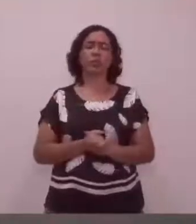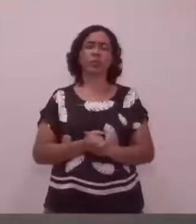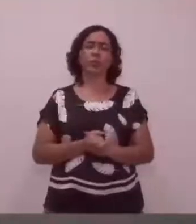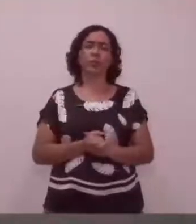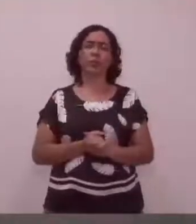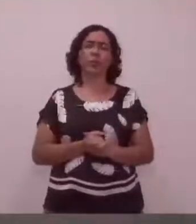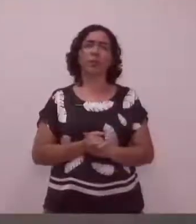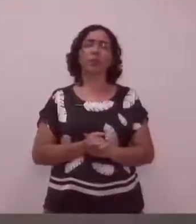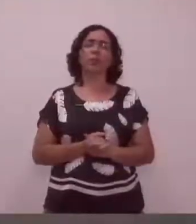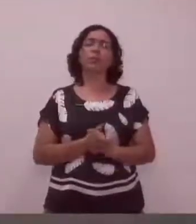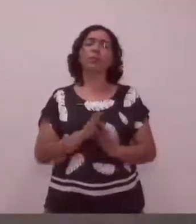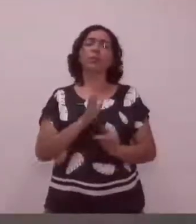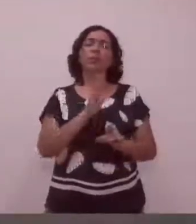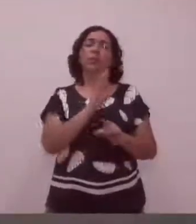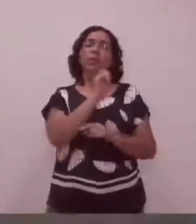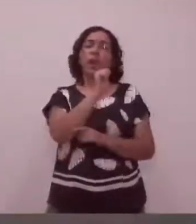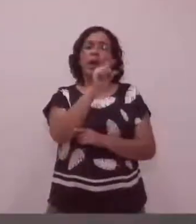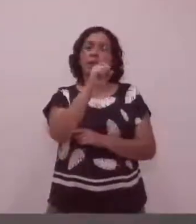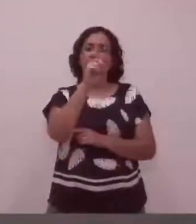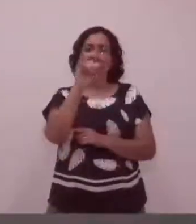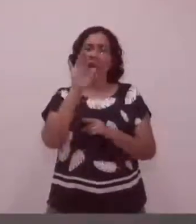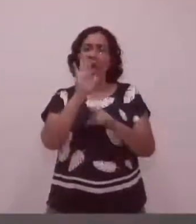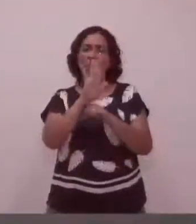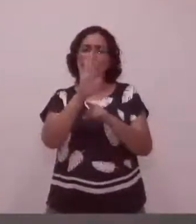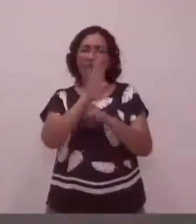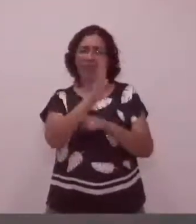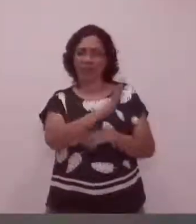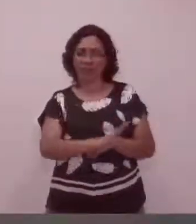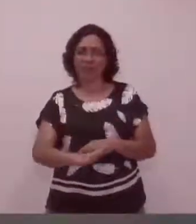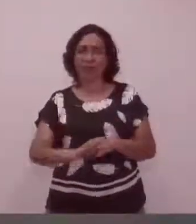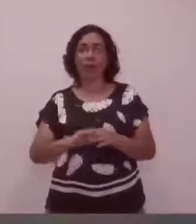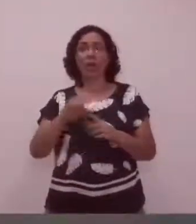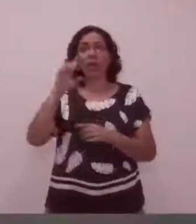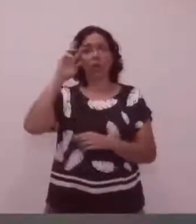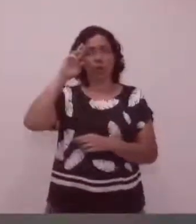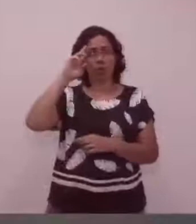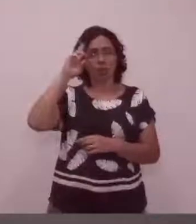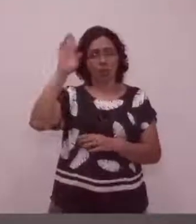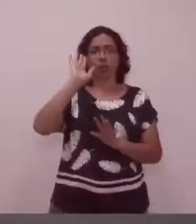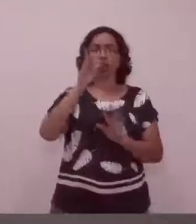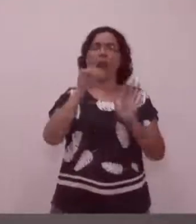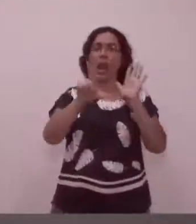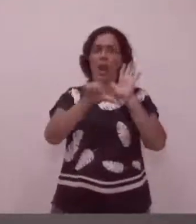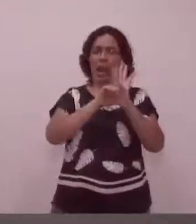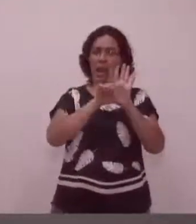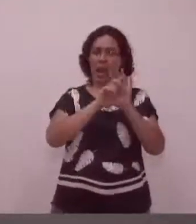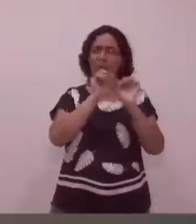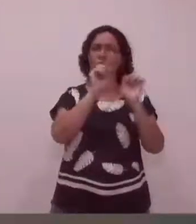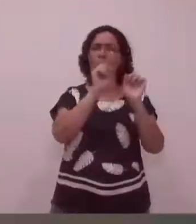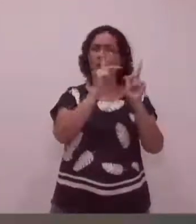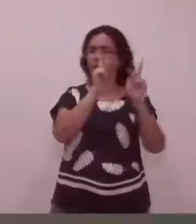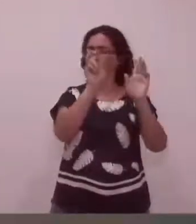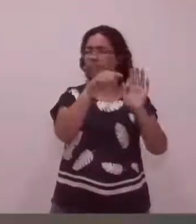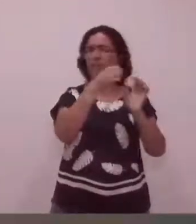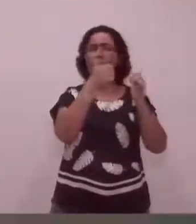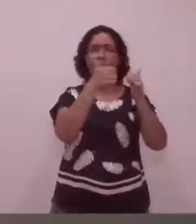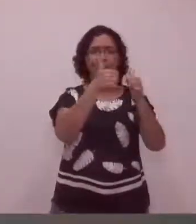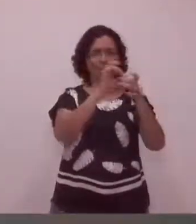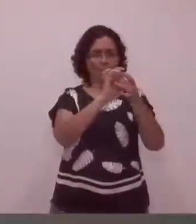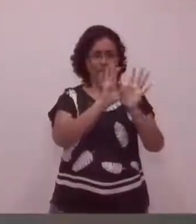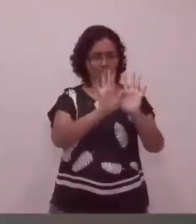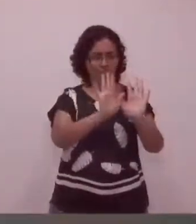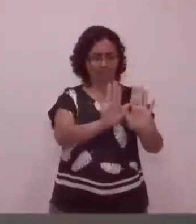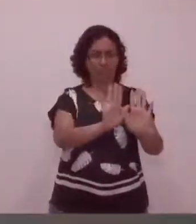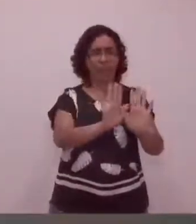Auxiliares de educação. Então isso, das diretoras, virou lei, liquidamos uma fatura